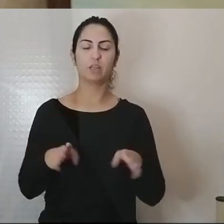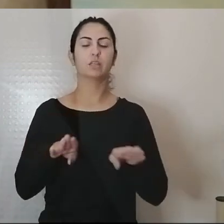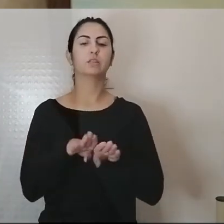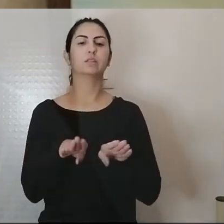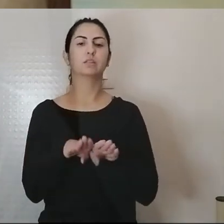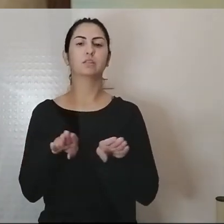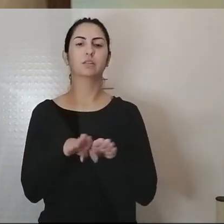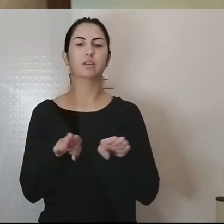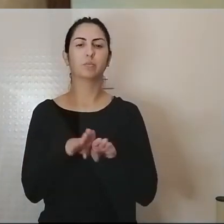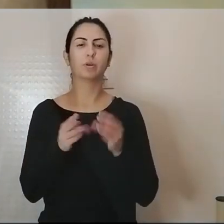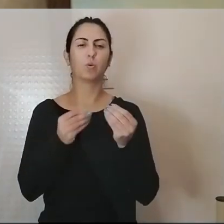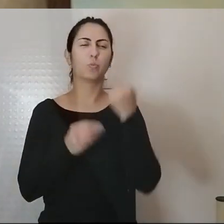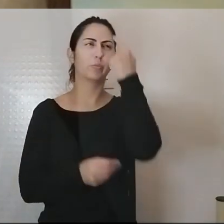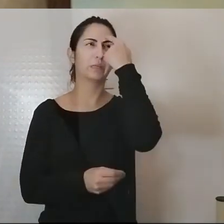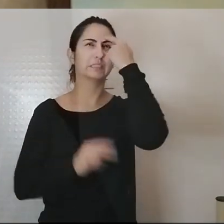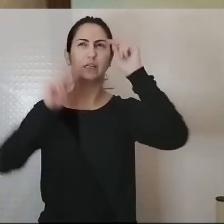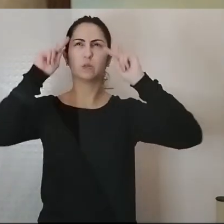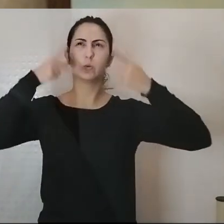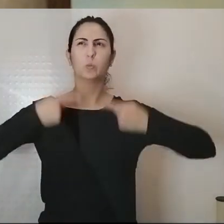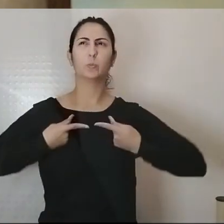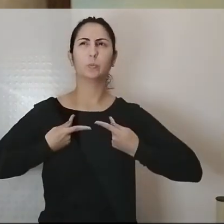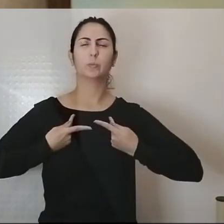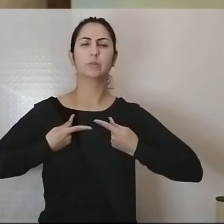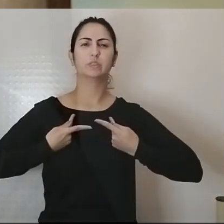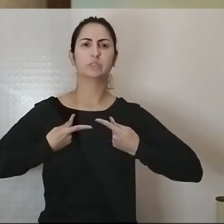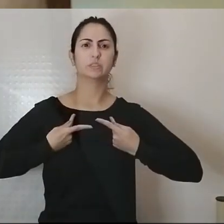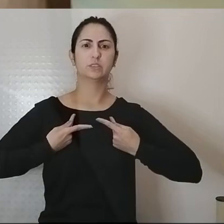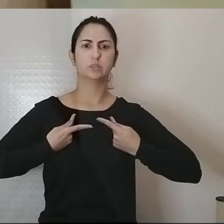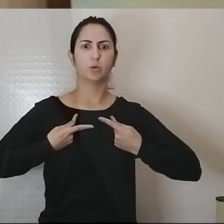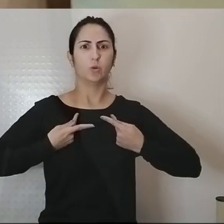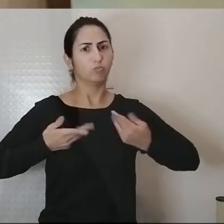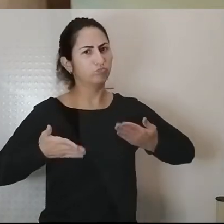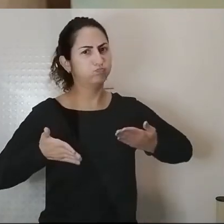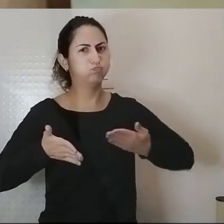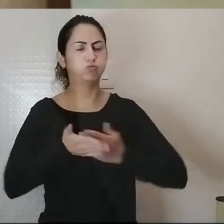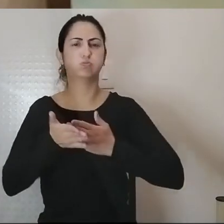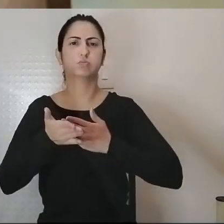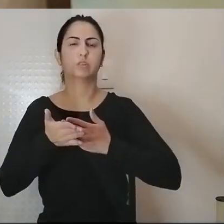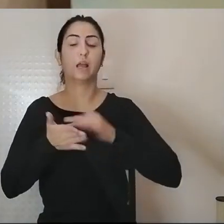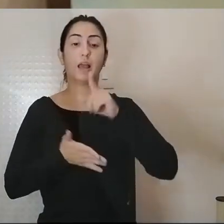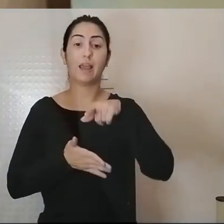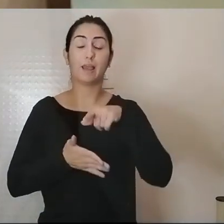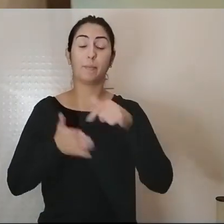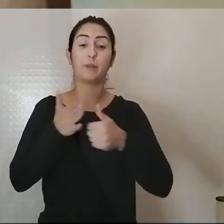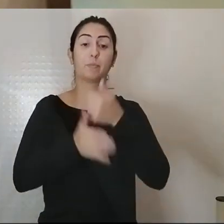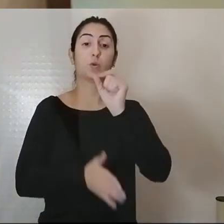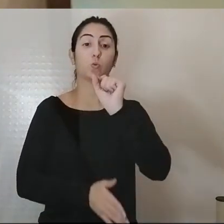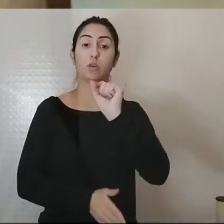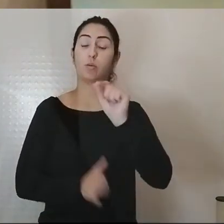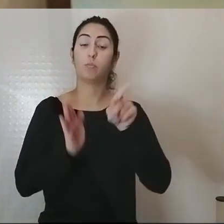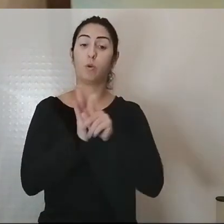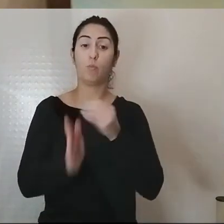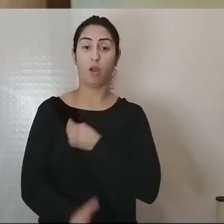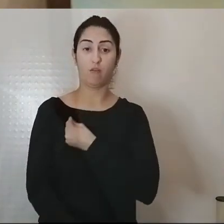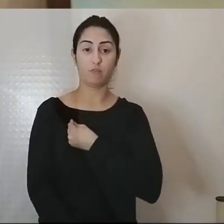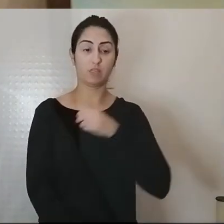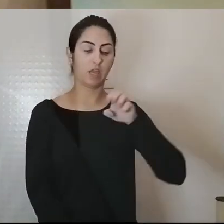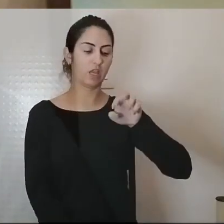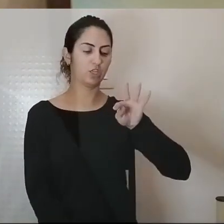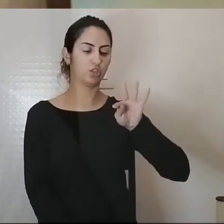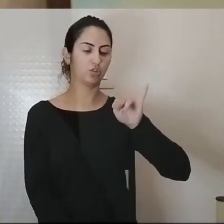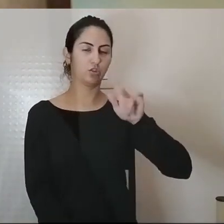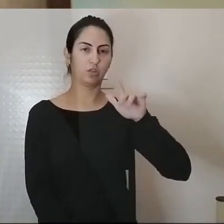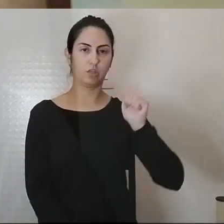do humanismo radical que deve colocar em primeiro plano a vida ética e política dos